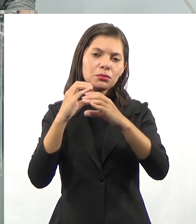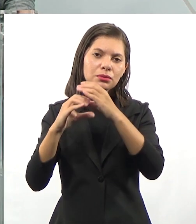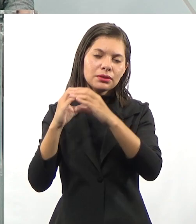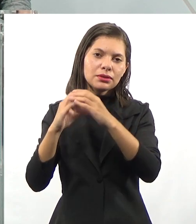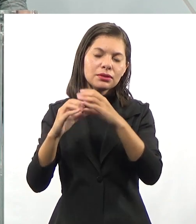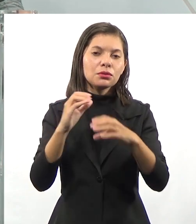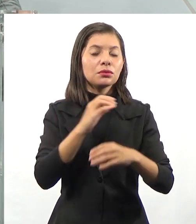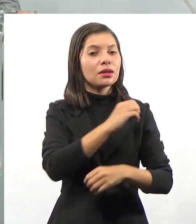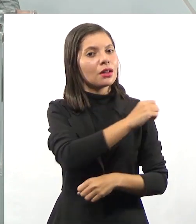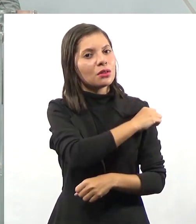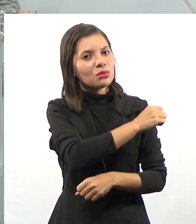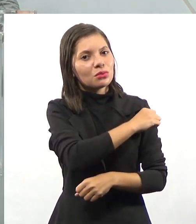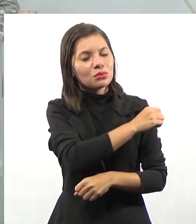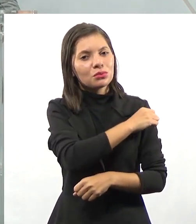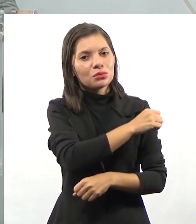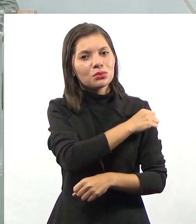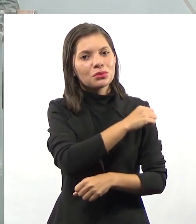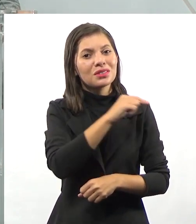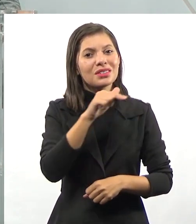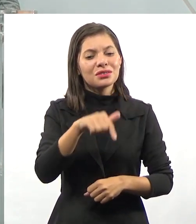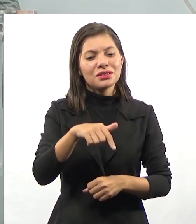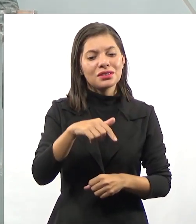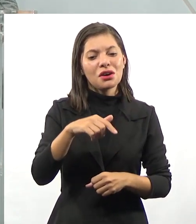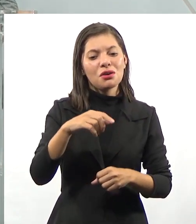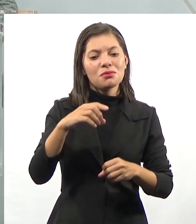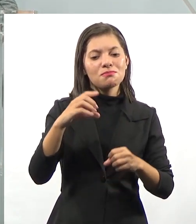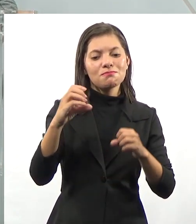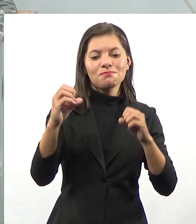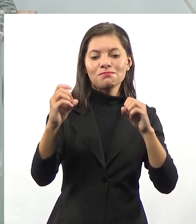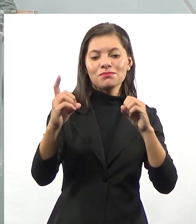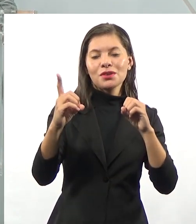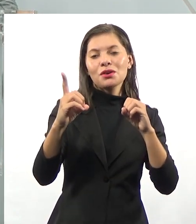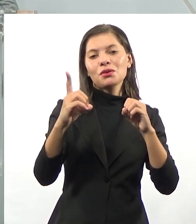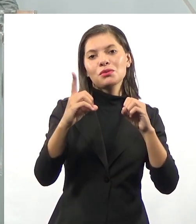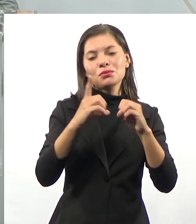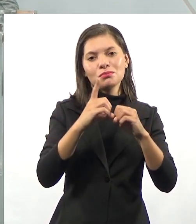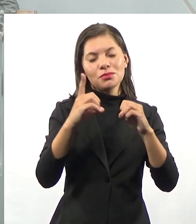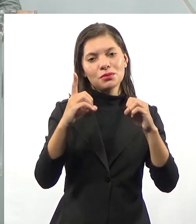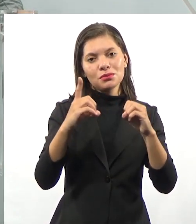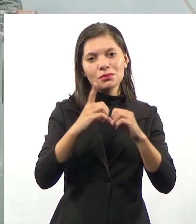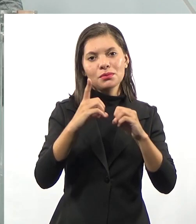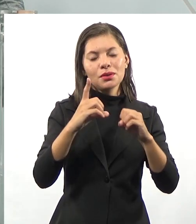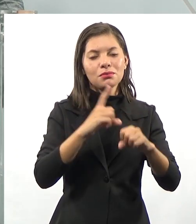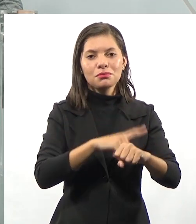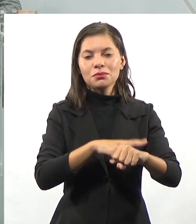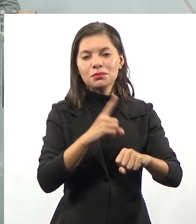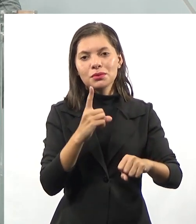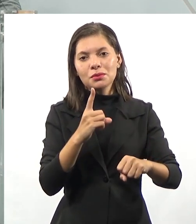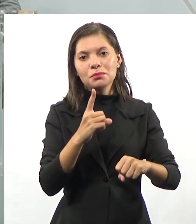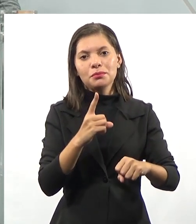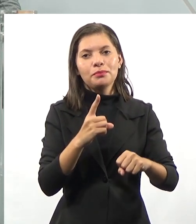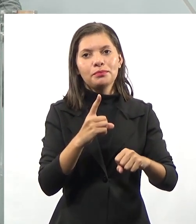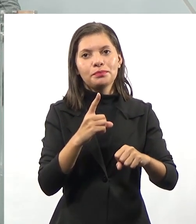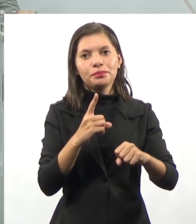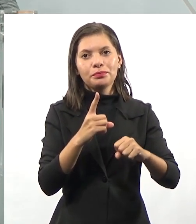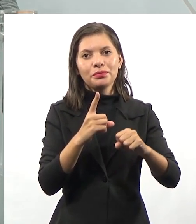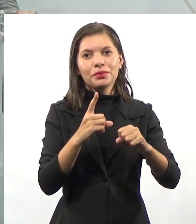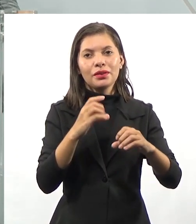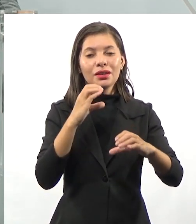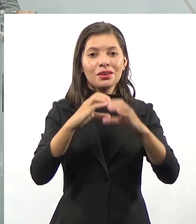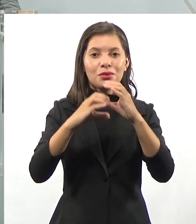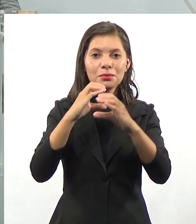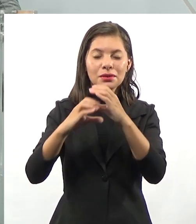alunos, entre alunos que, às vezes, não estão presencialmente no mesmo local, nem no mesmo tempo, já que